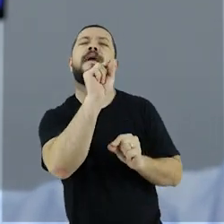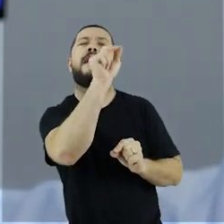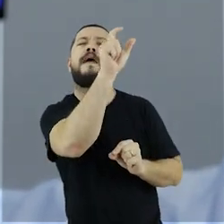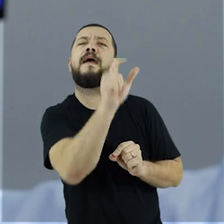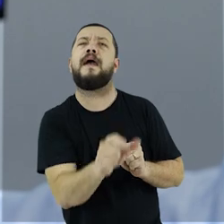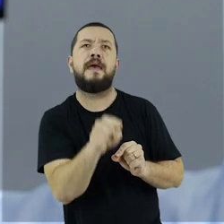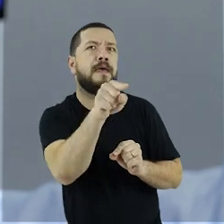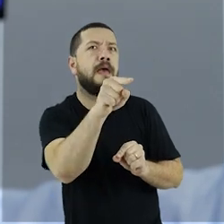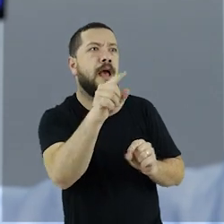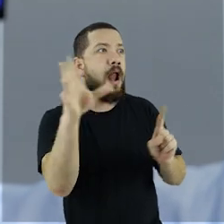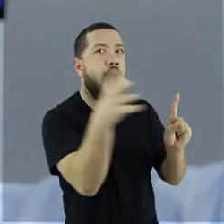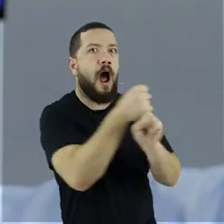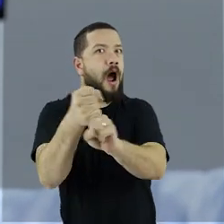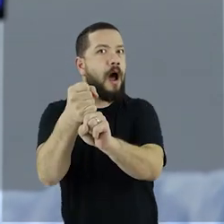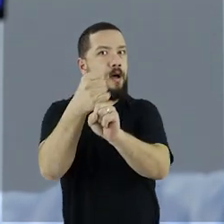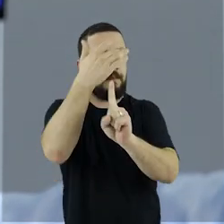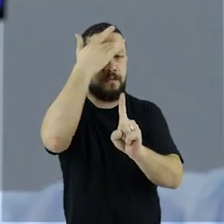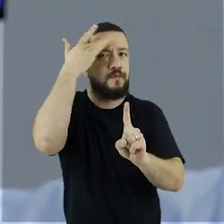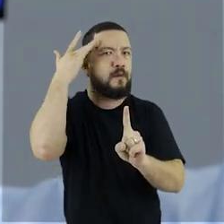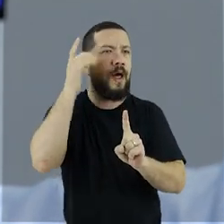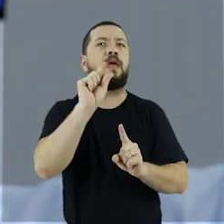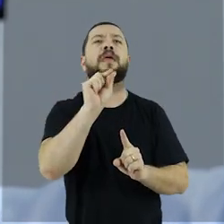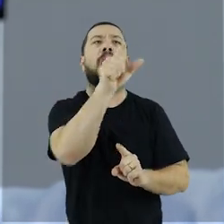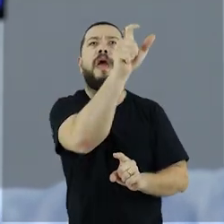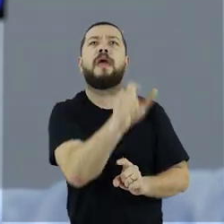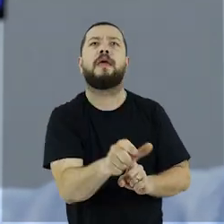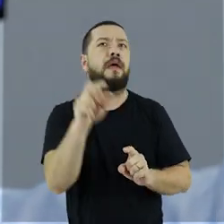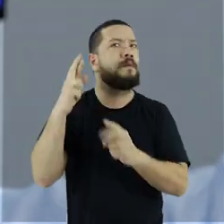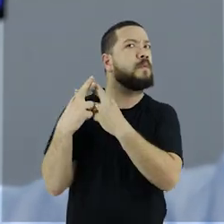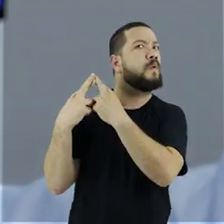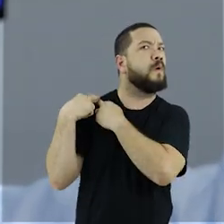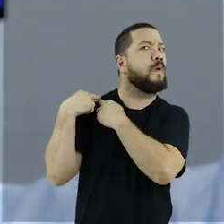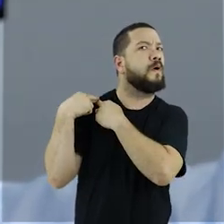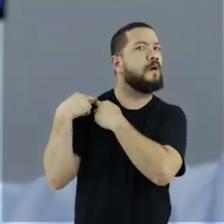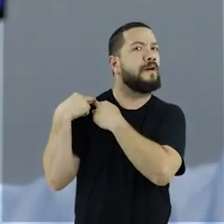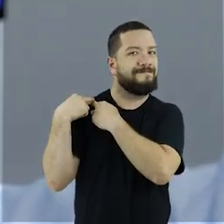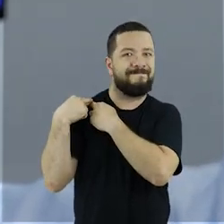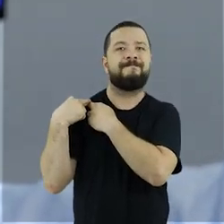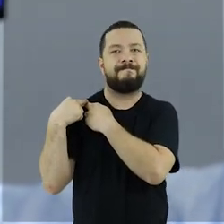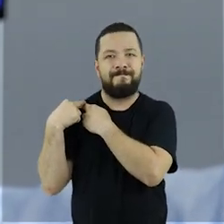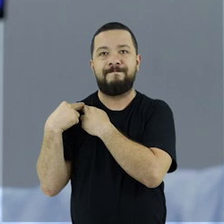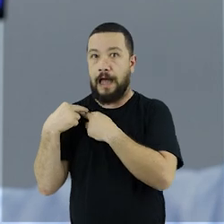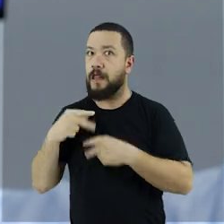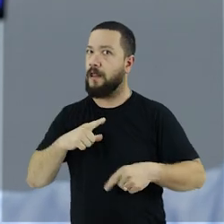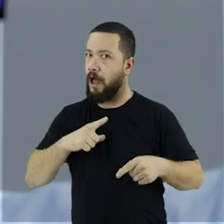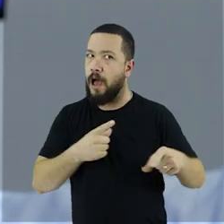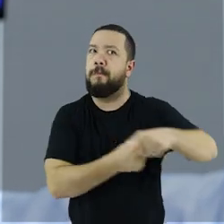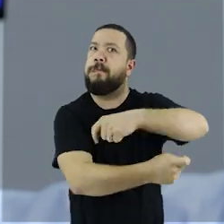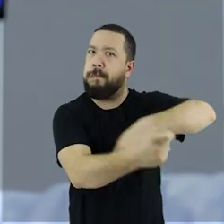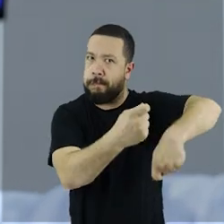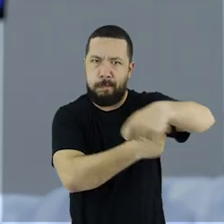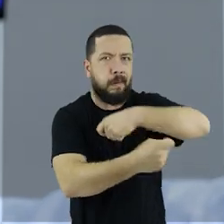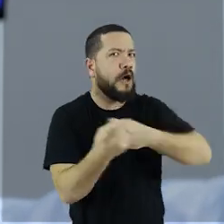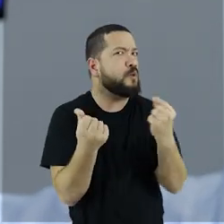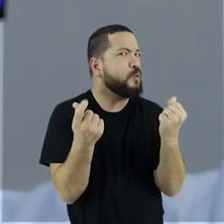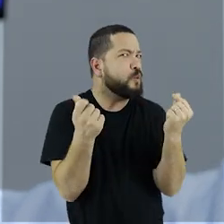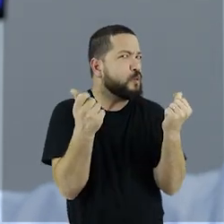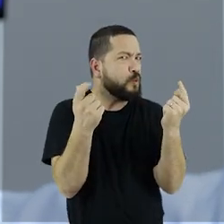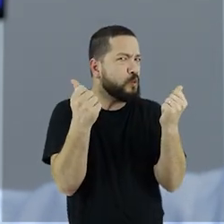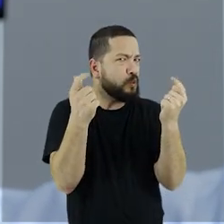quem é que está fazendo o tráfico, quem está intermediando o tráfico. E o tráfico de pessoas movimenta muito dinheiro.